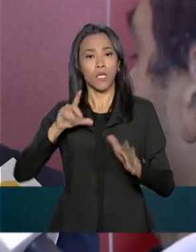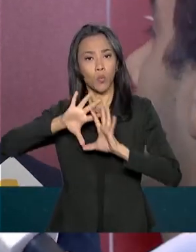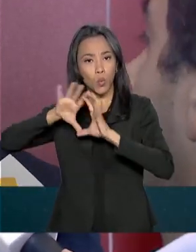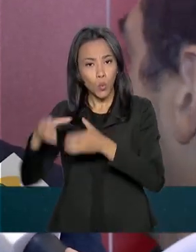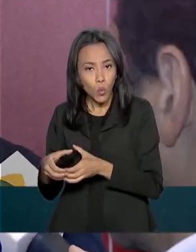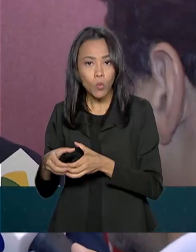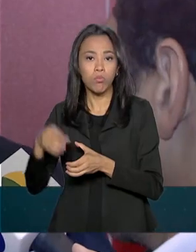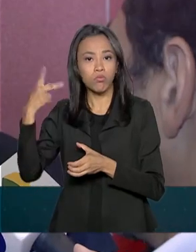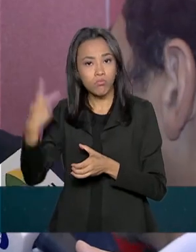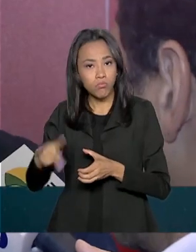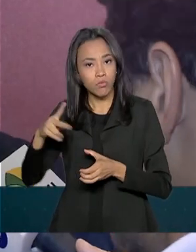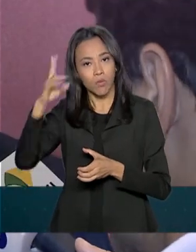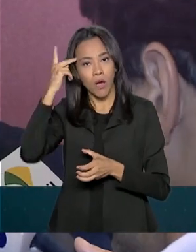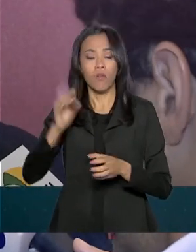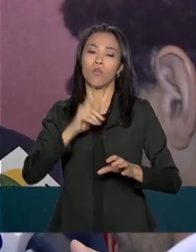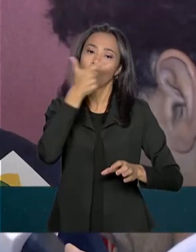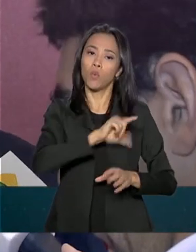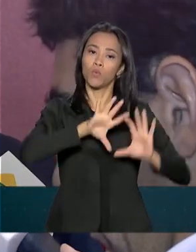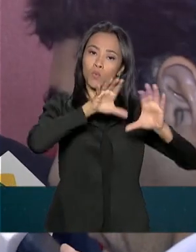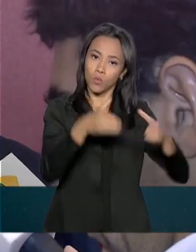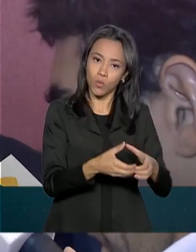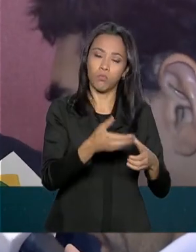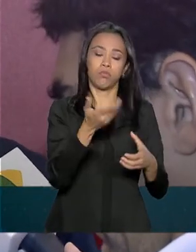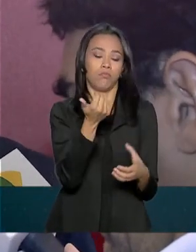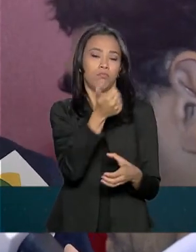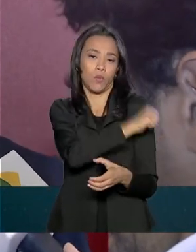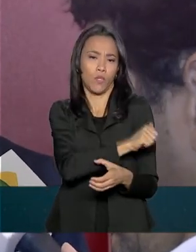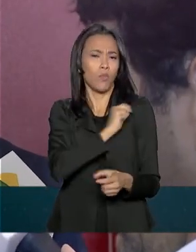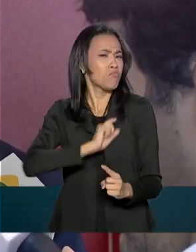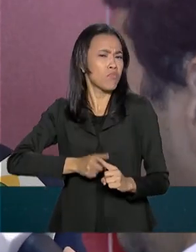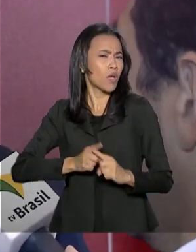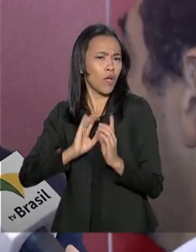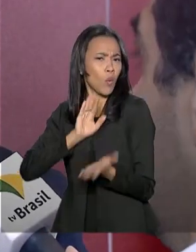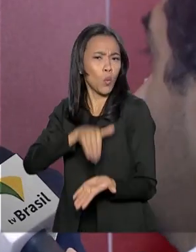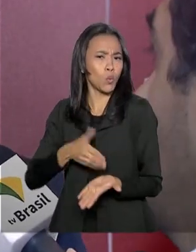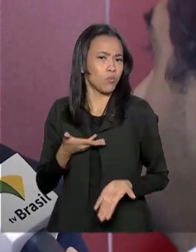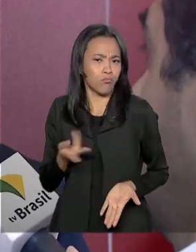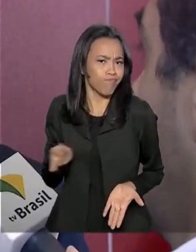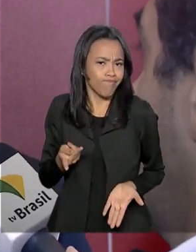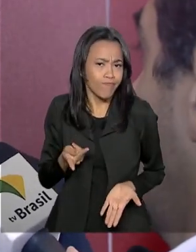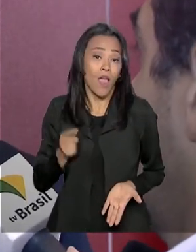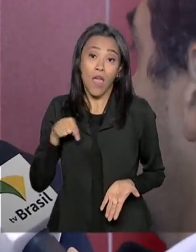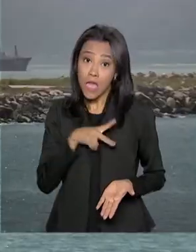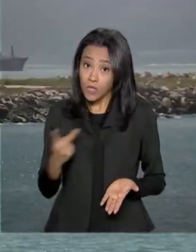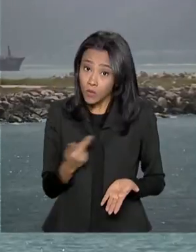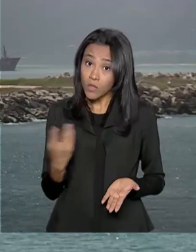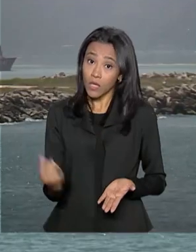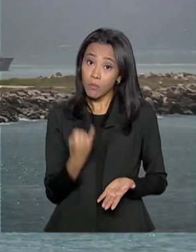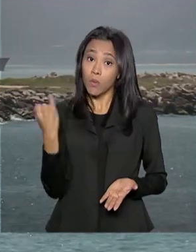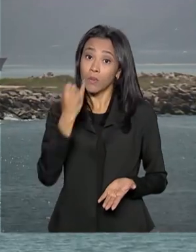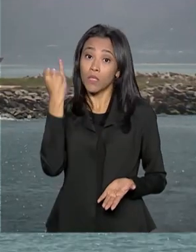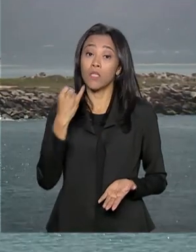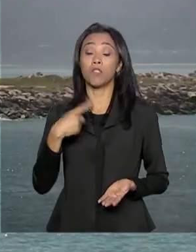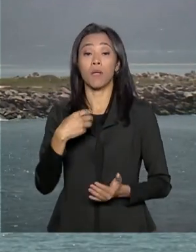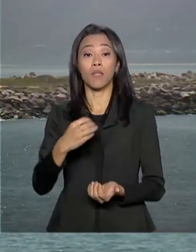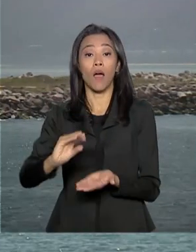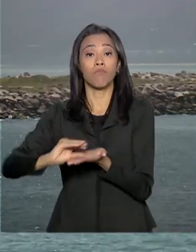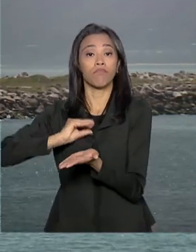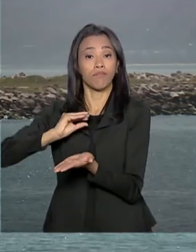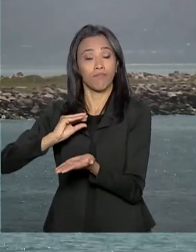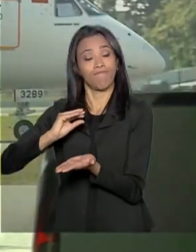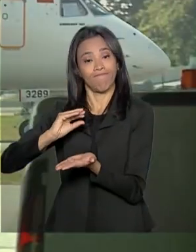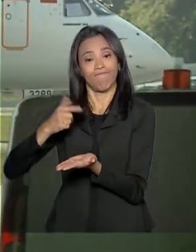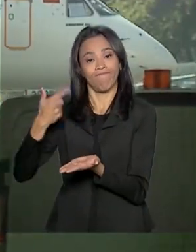encabeçado por Santos Dumont. Aí por que eles ficaram por último? Porque esses dois aeroportos são muito importantes para a sustentabilidade financeira da Infraero. A gente está